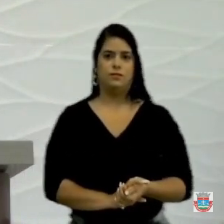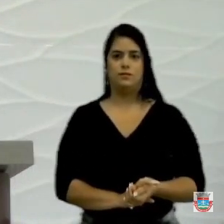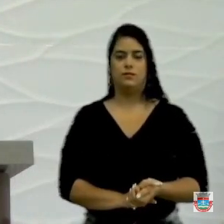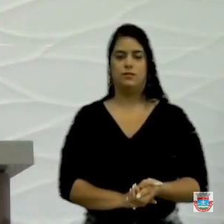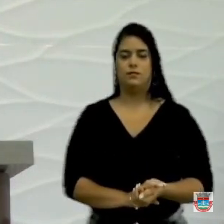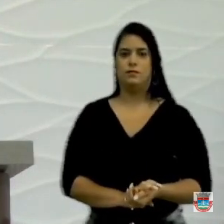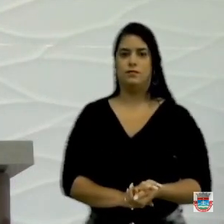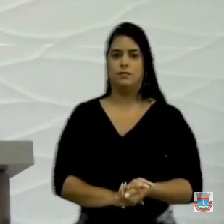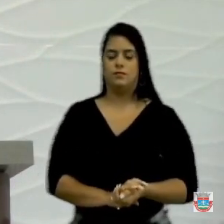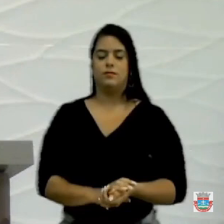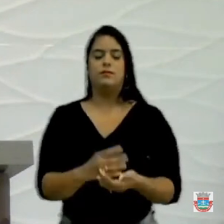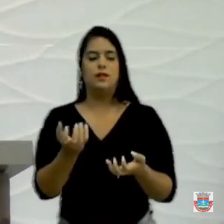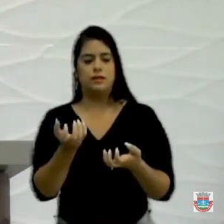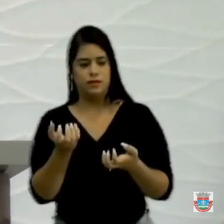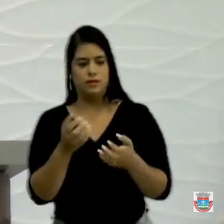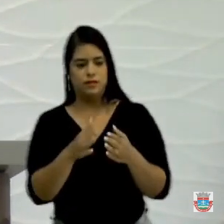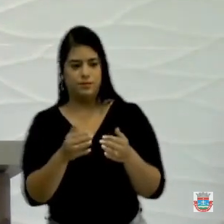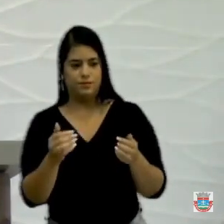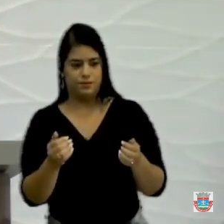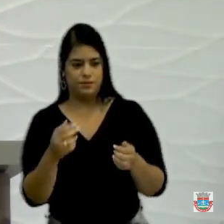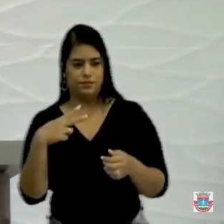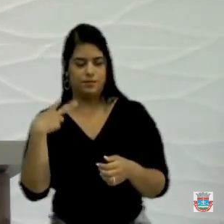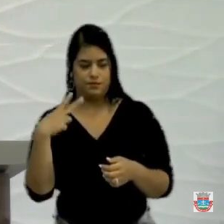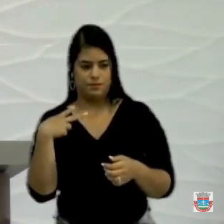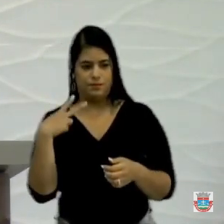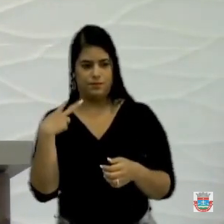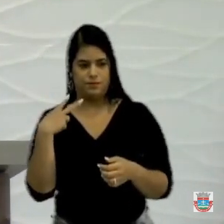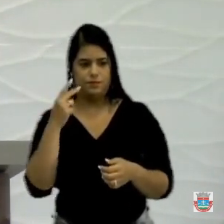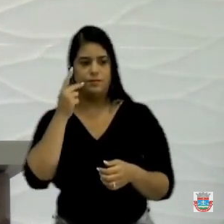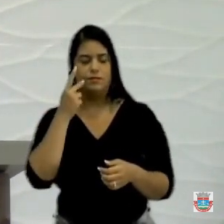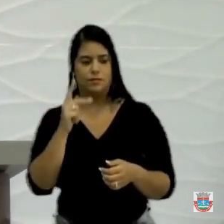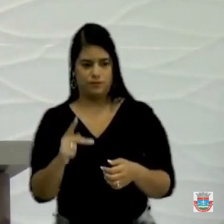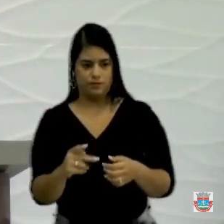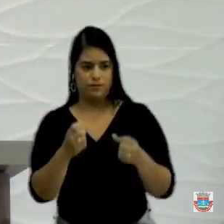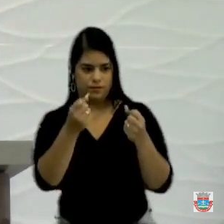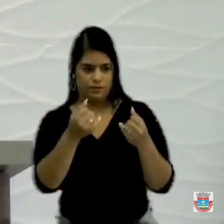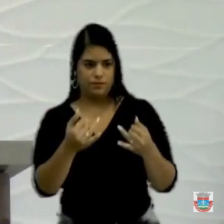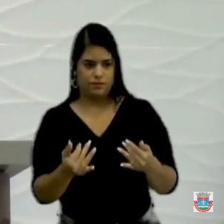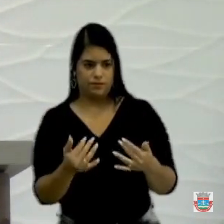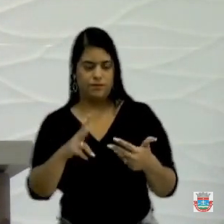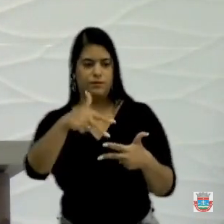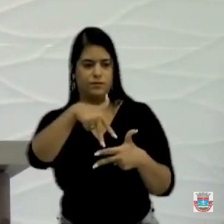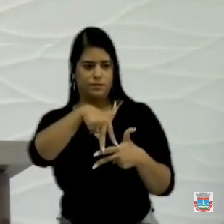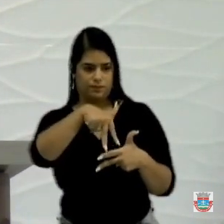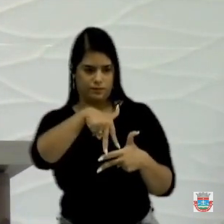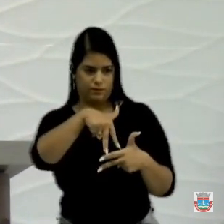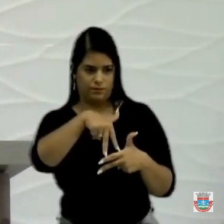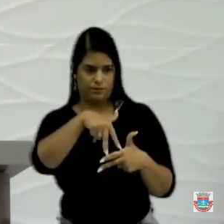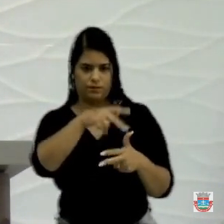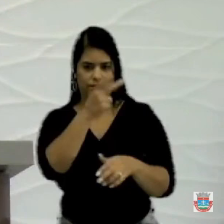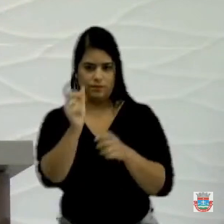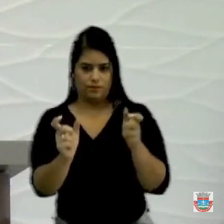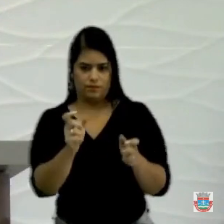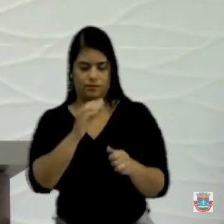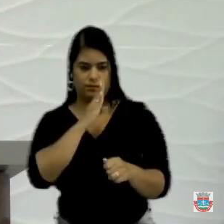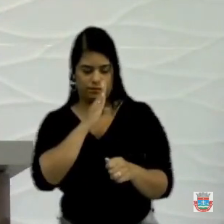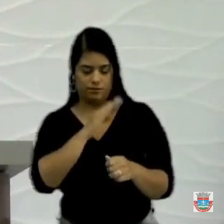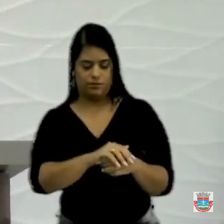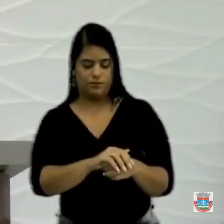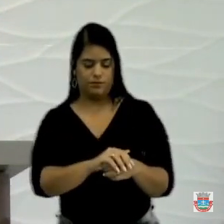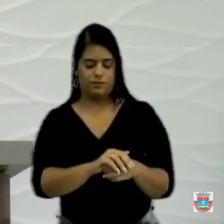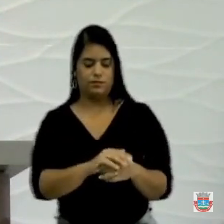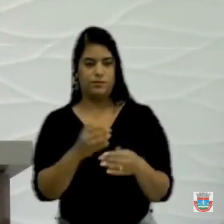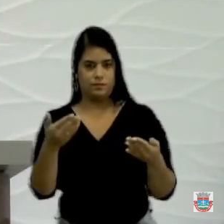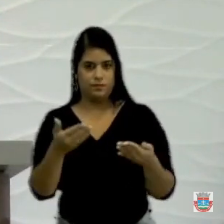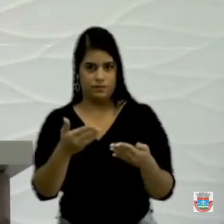Eu queria pedir ao vereador Ivone Marinho, explicar a ele que, quando ele estava na tribuna, ninguém se manifestou. Então, ela está na